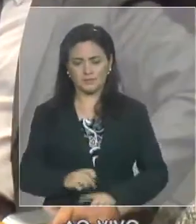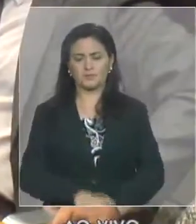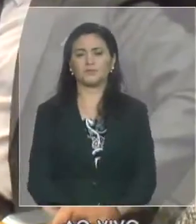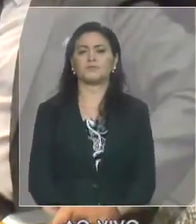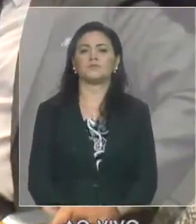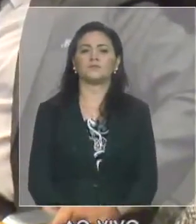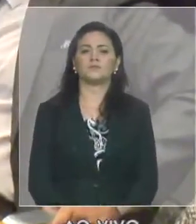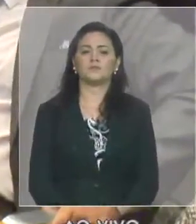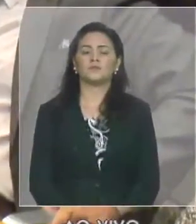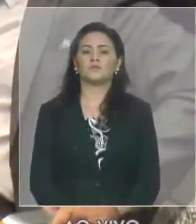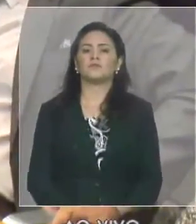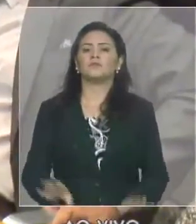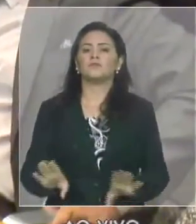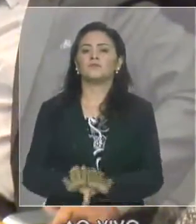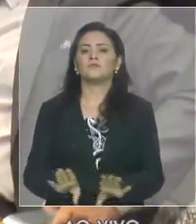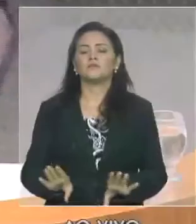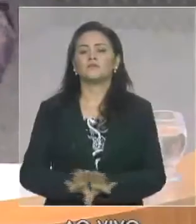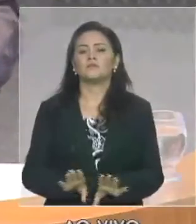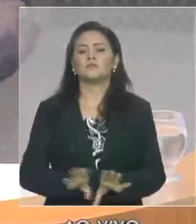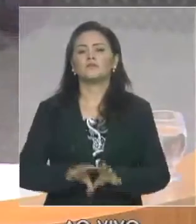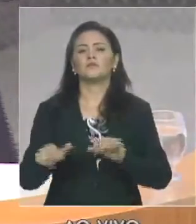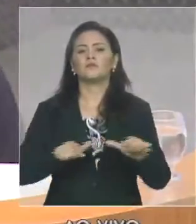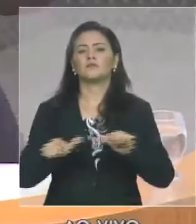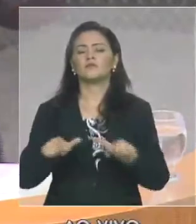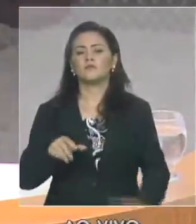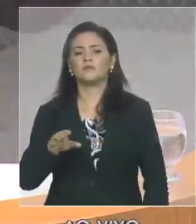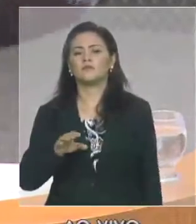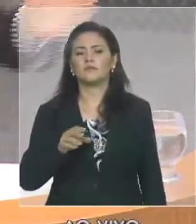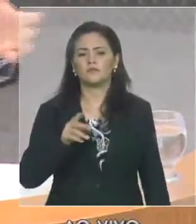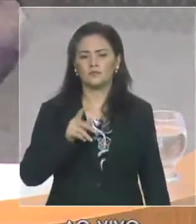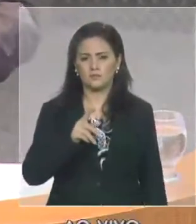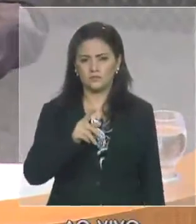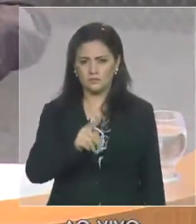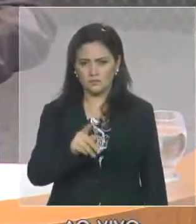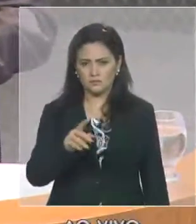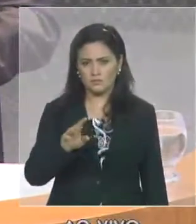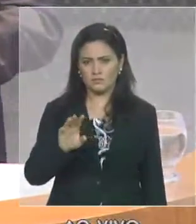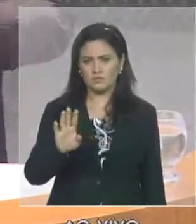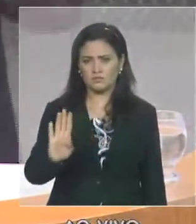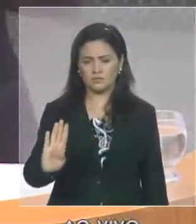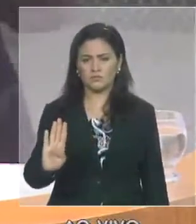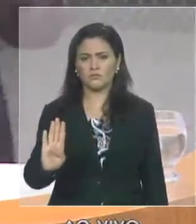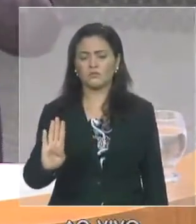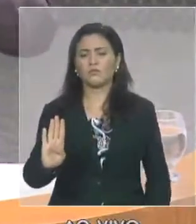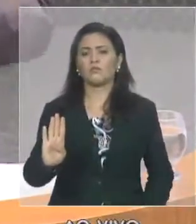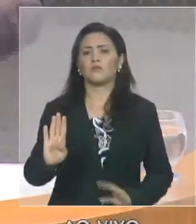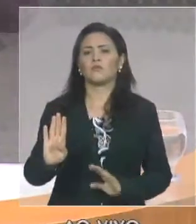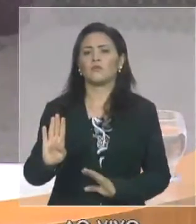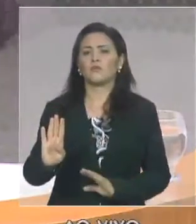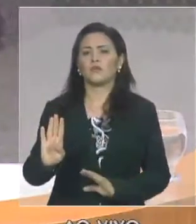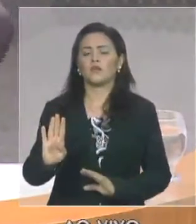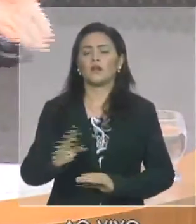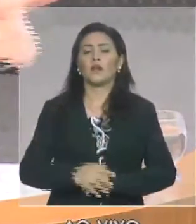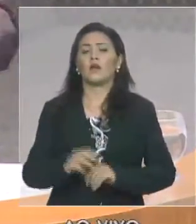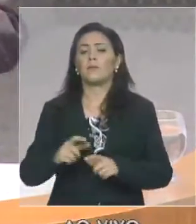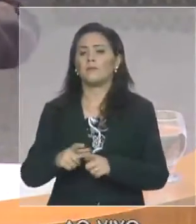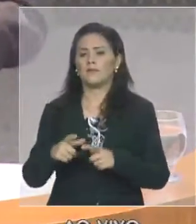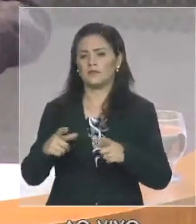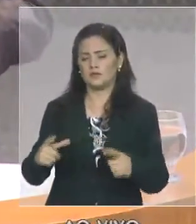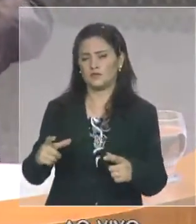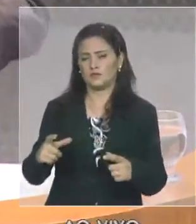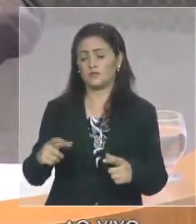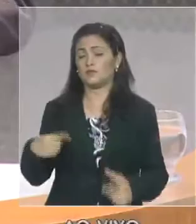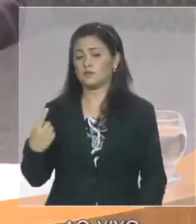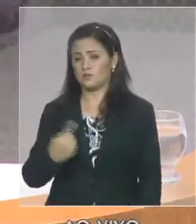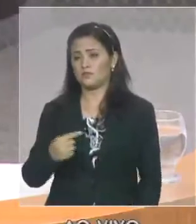participação dos servidores públicos nas despesas do Estado. E o fizemos conscientemente.